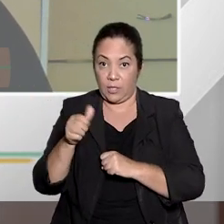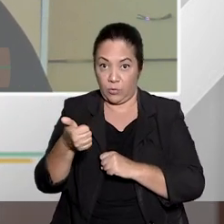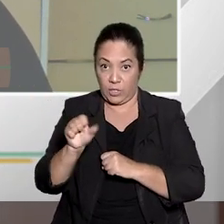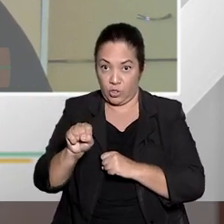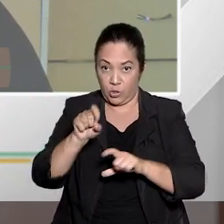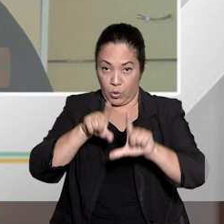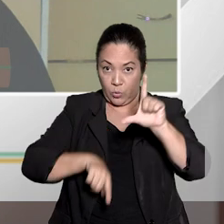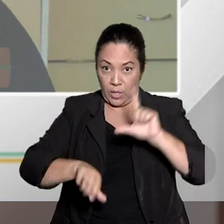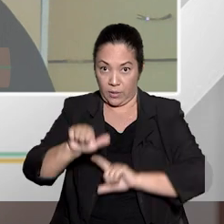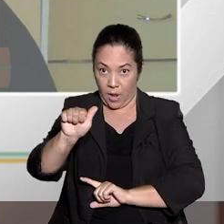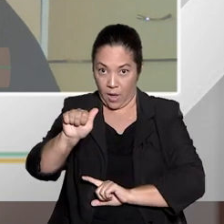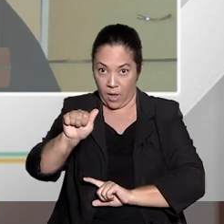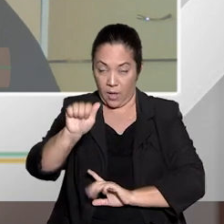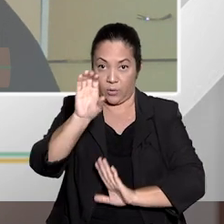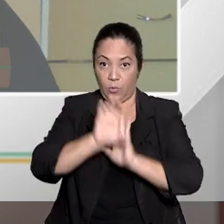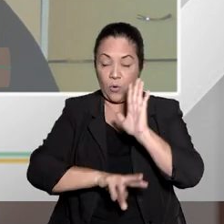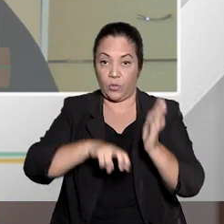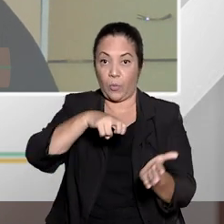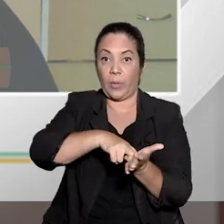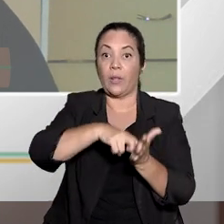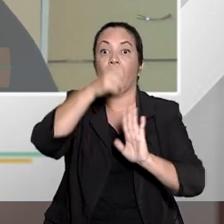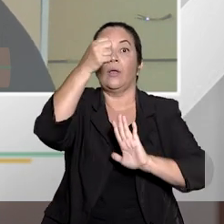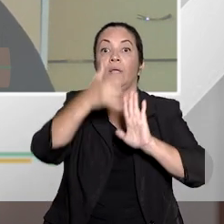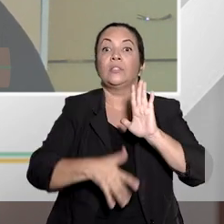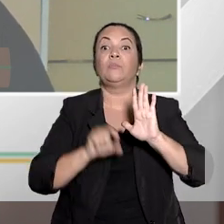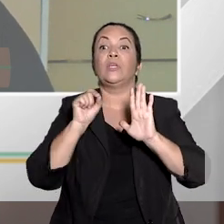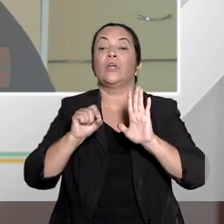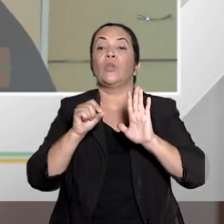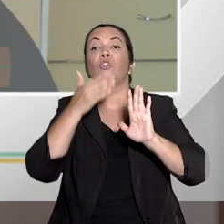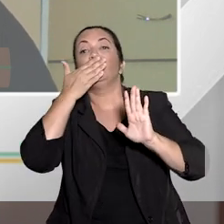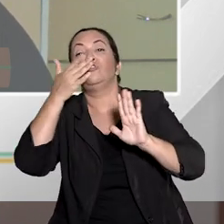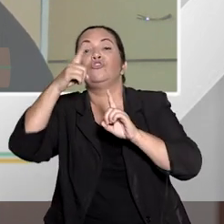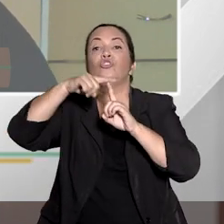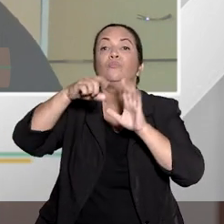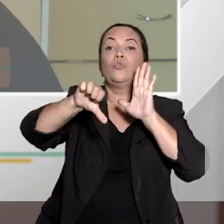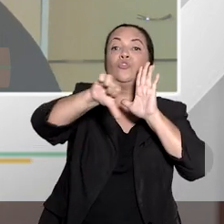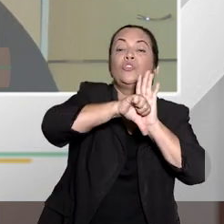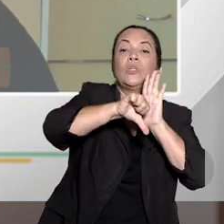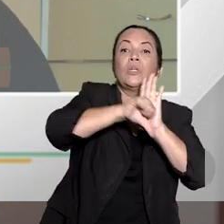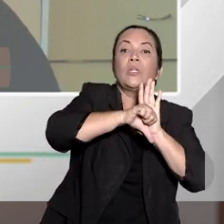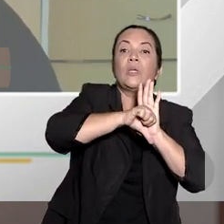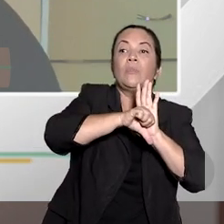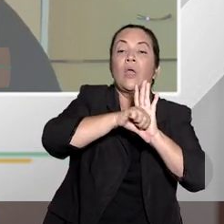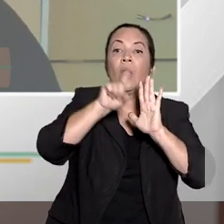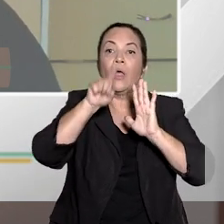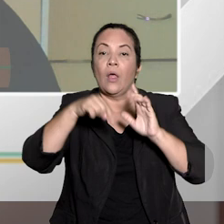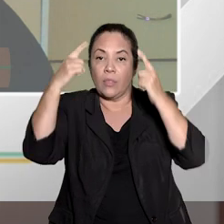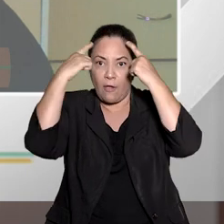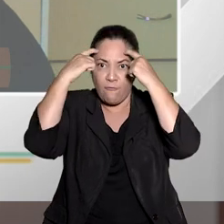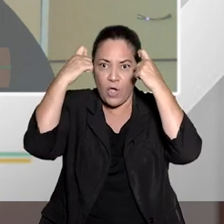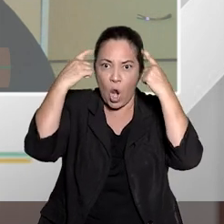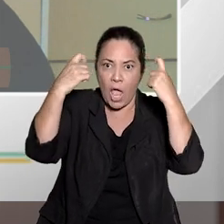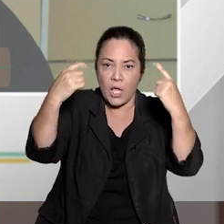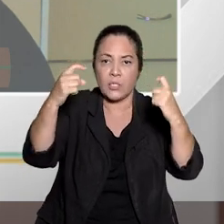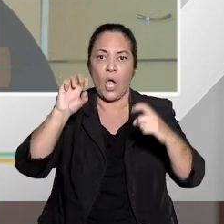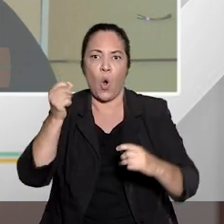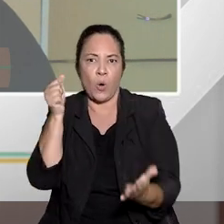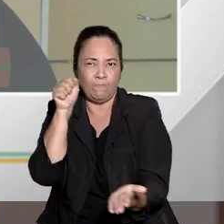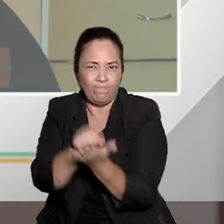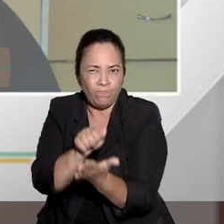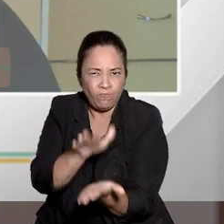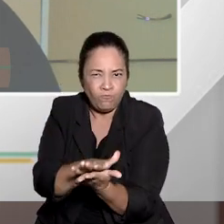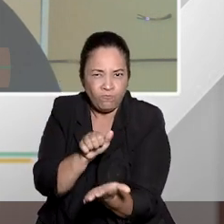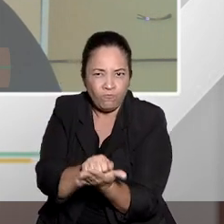Código de Processo Penal que são relacionadas ao crime, né? Então, quando o crime é cometido com violência ou grave ameaça,